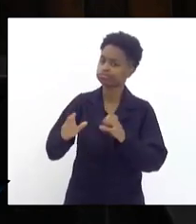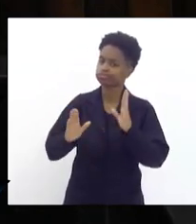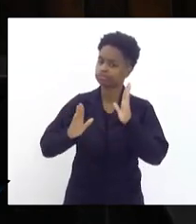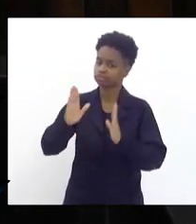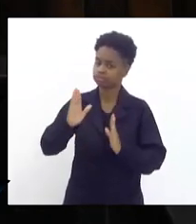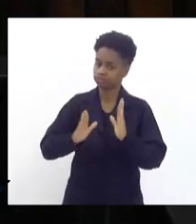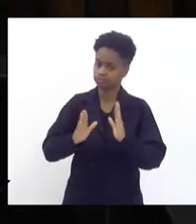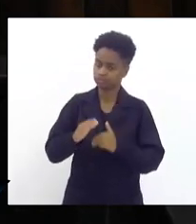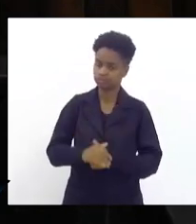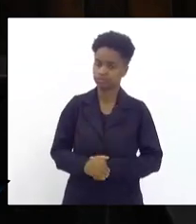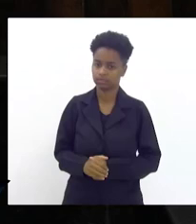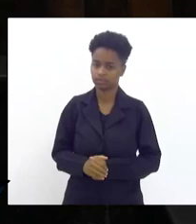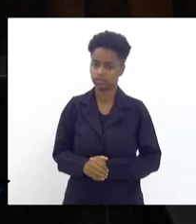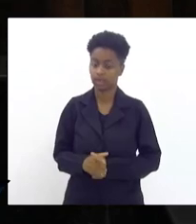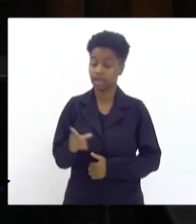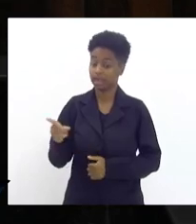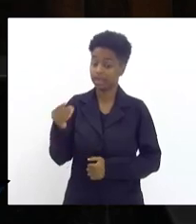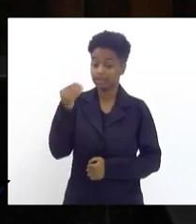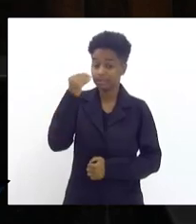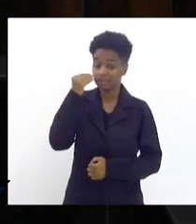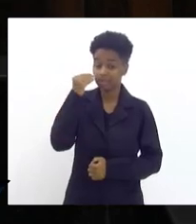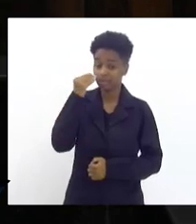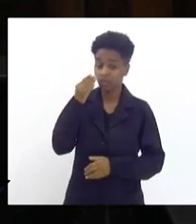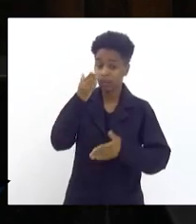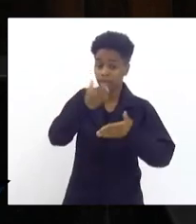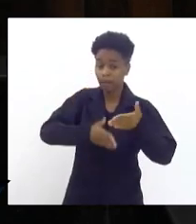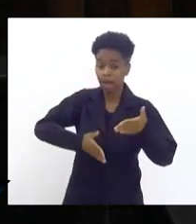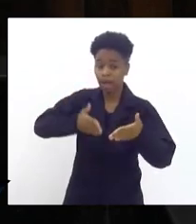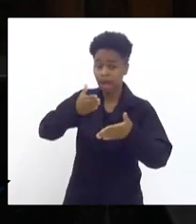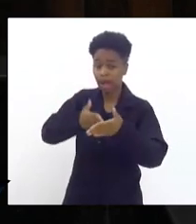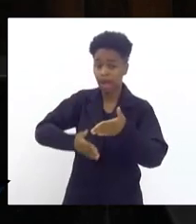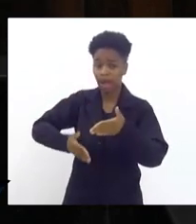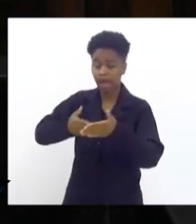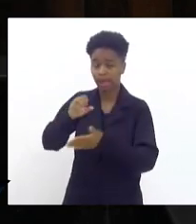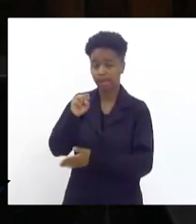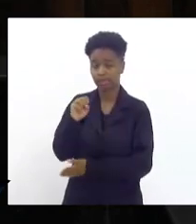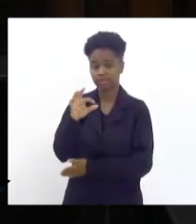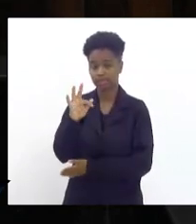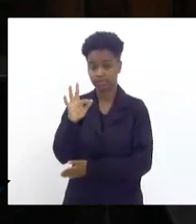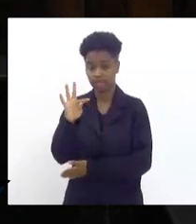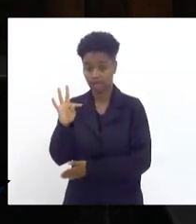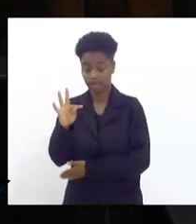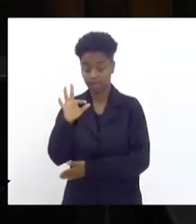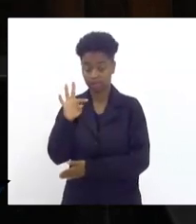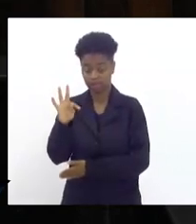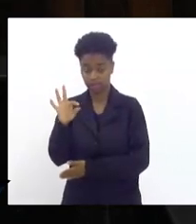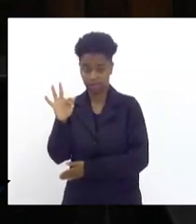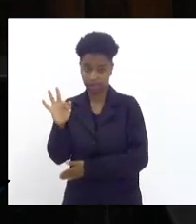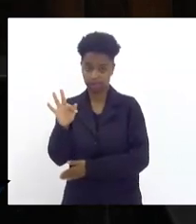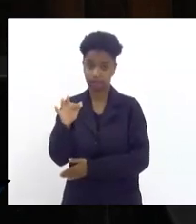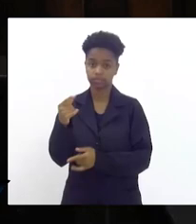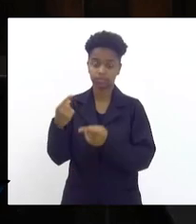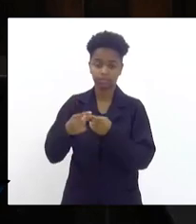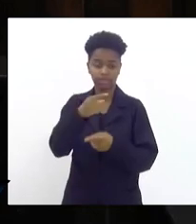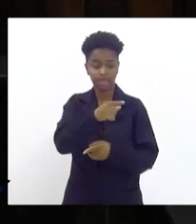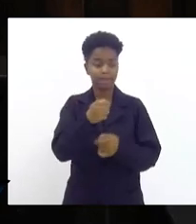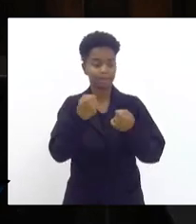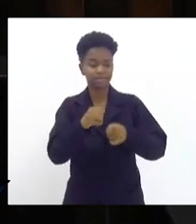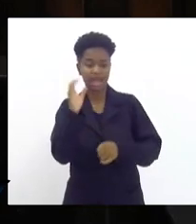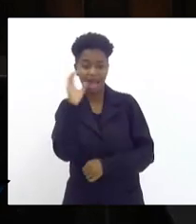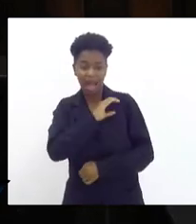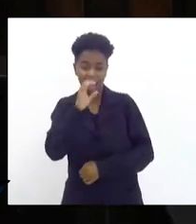ele tentou emparedar o Supremo para que o Supremo julgue o mais rápido possível.